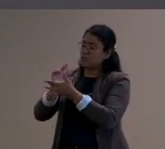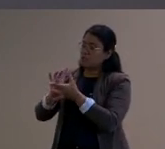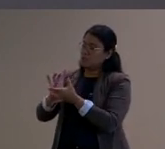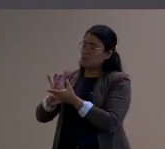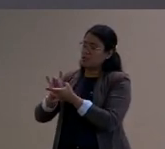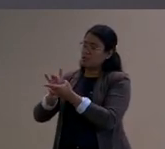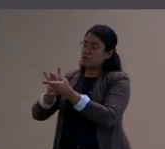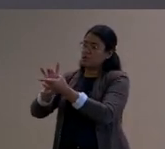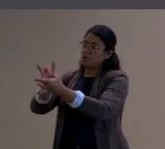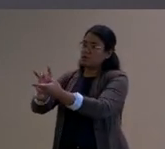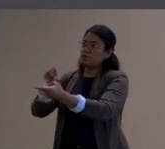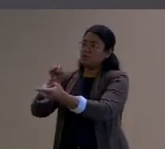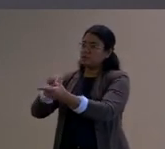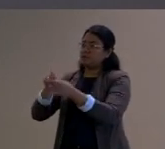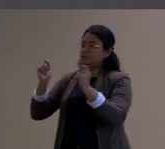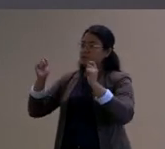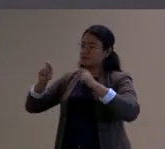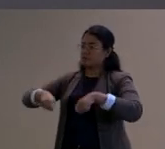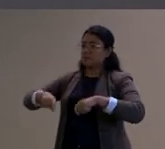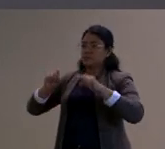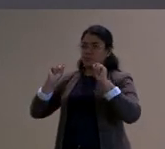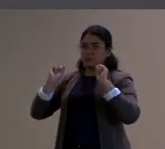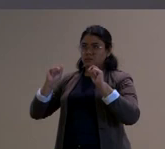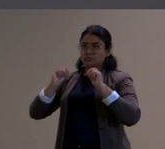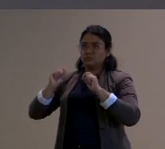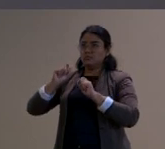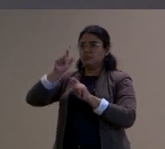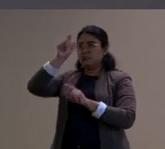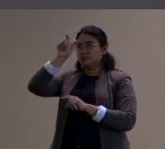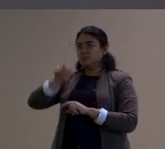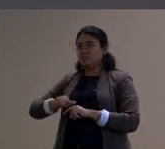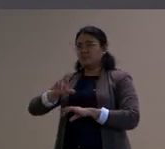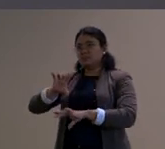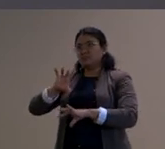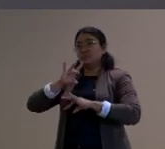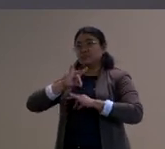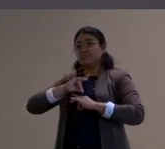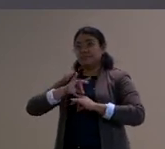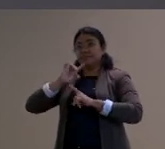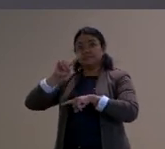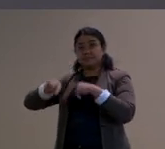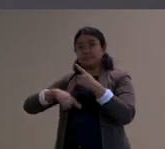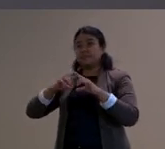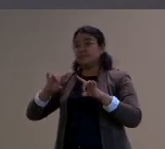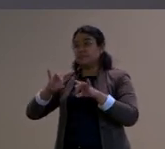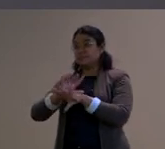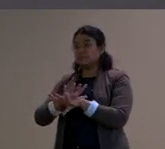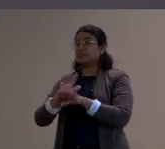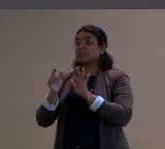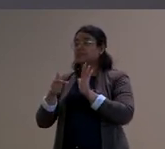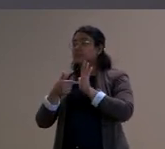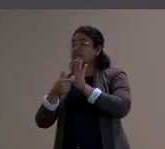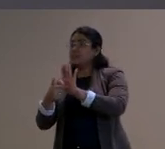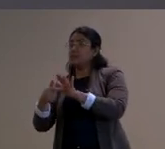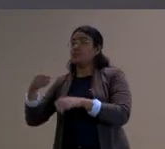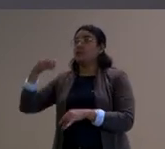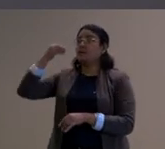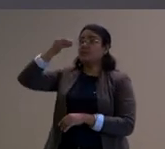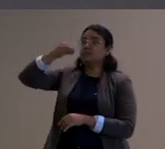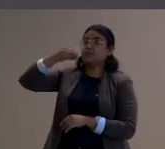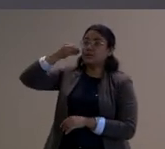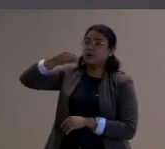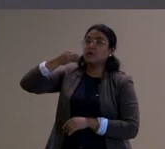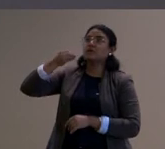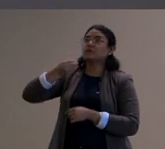é que permite então que o sujeito possa se apropriar dessa narrativa e depois tenha também a sua experiência ampliada e possa